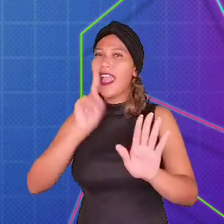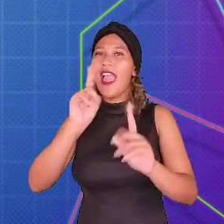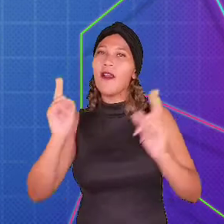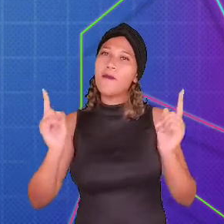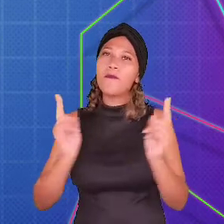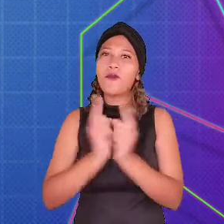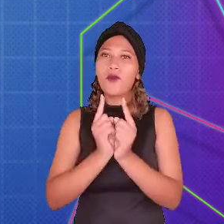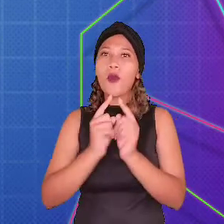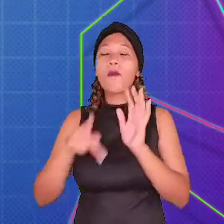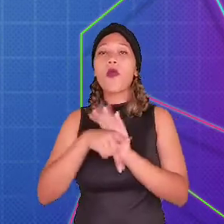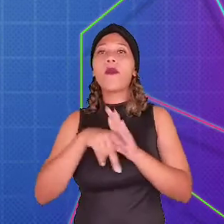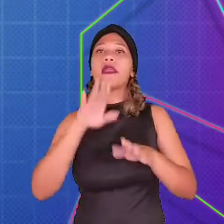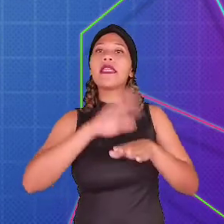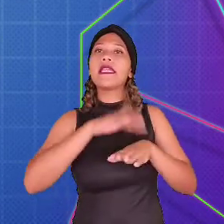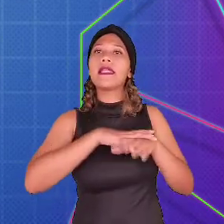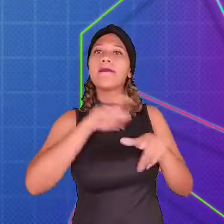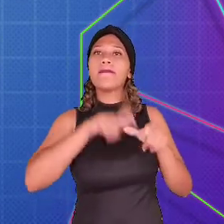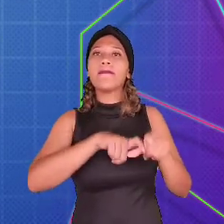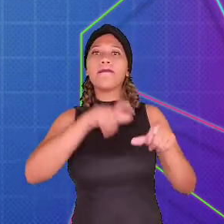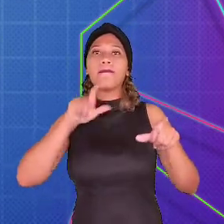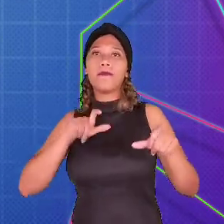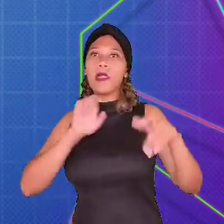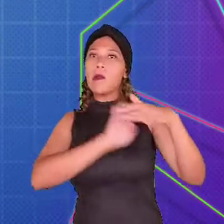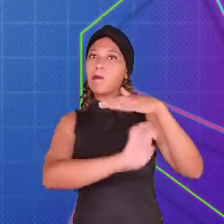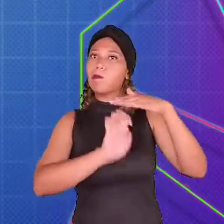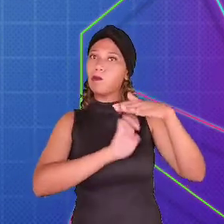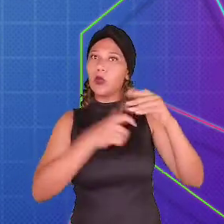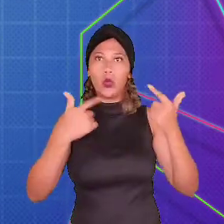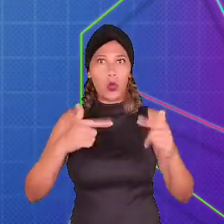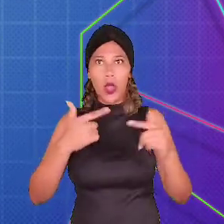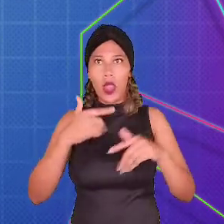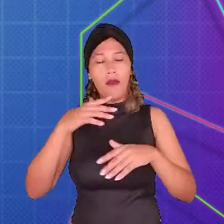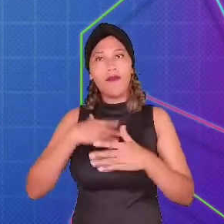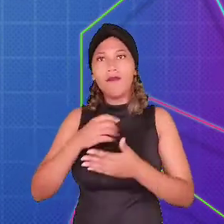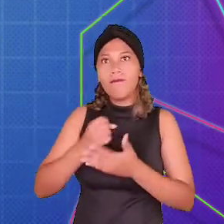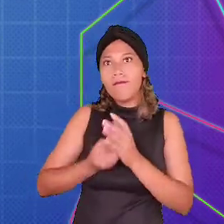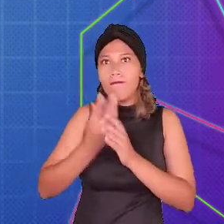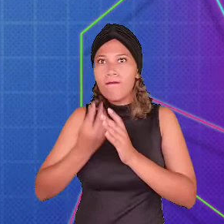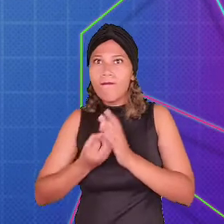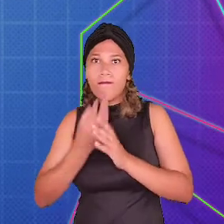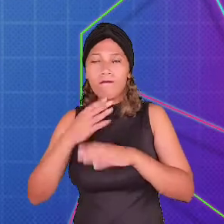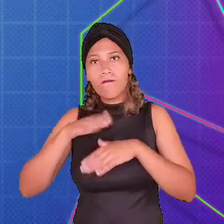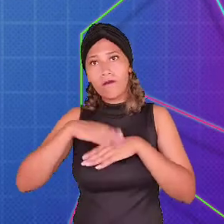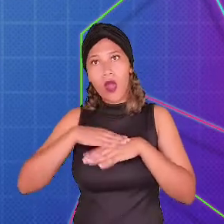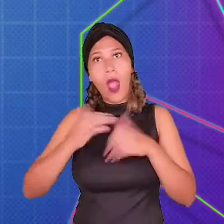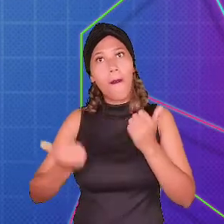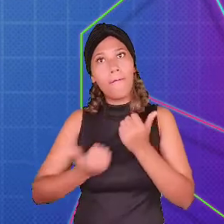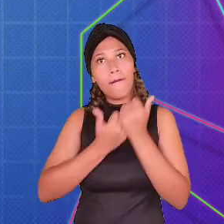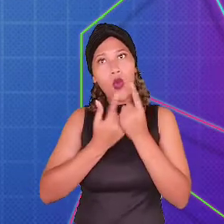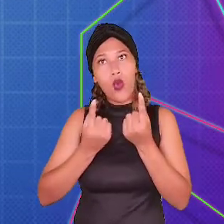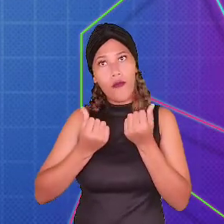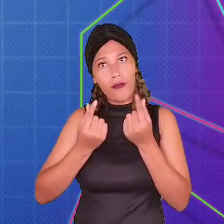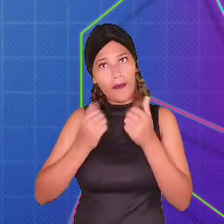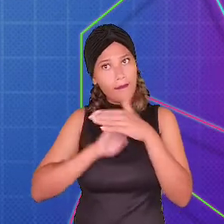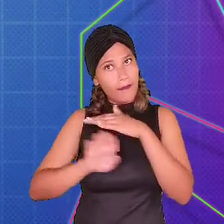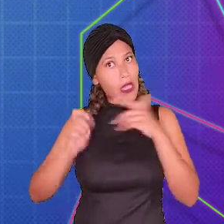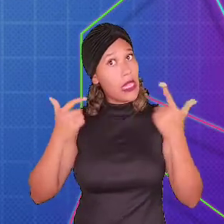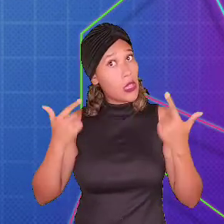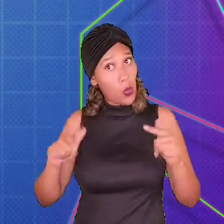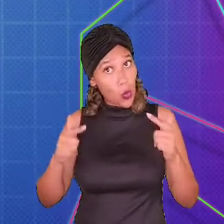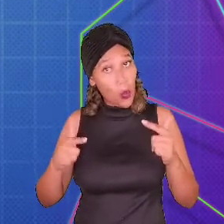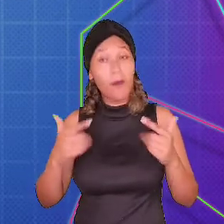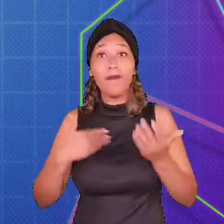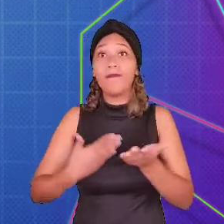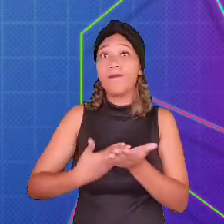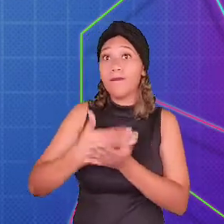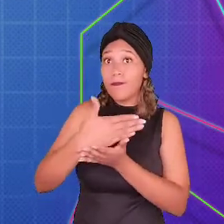abreviação de jogos independentes, que são games produzidos de forma autônoma, ou seja, não tiveram apoio financeiro de empresas.